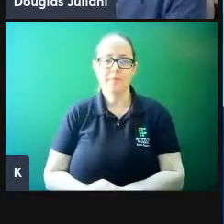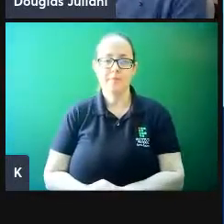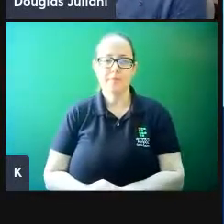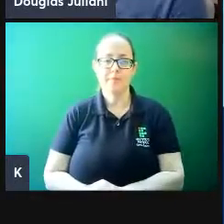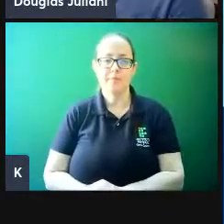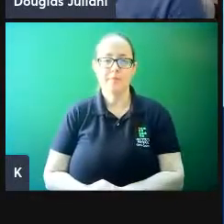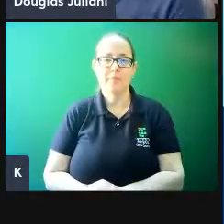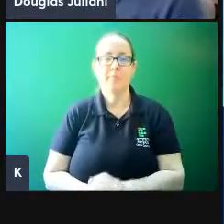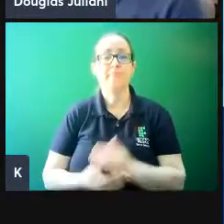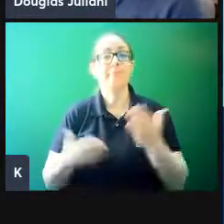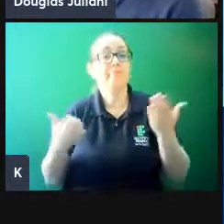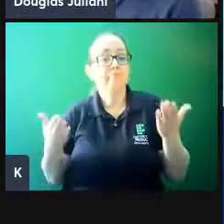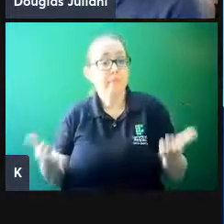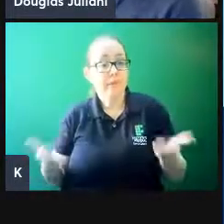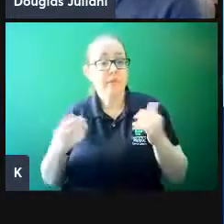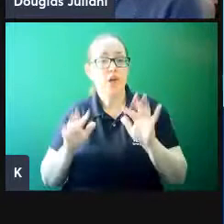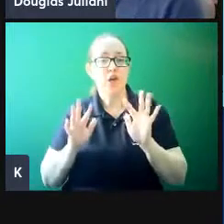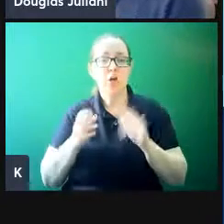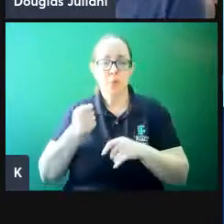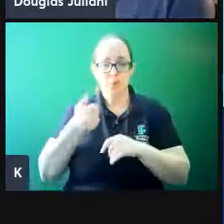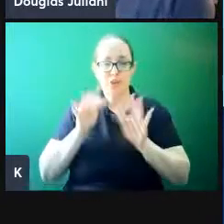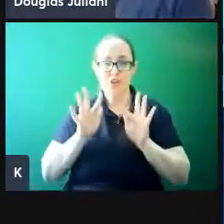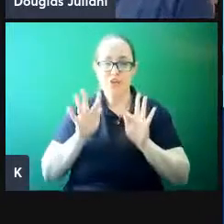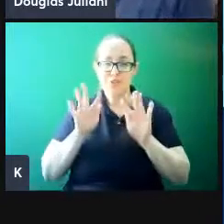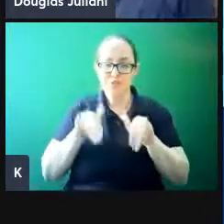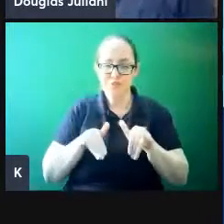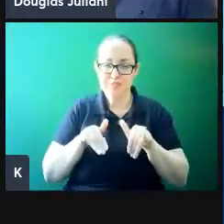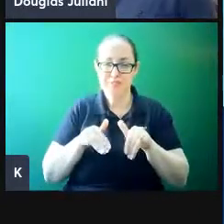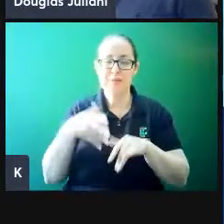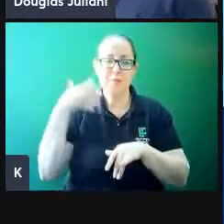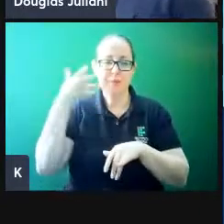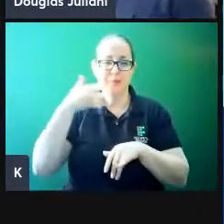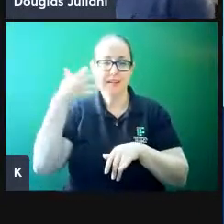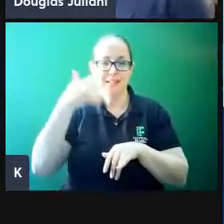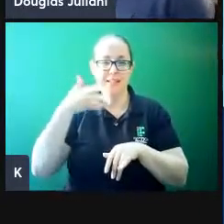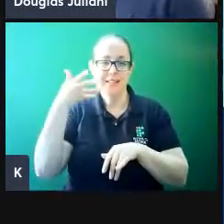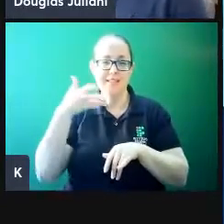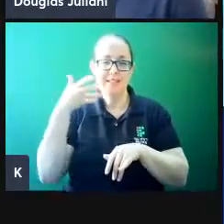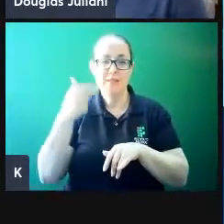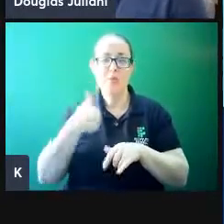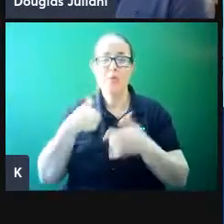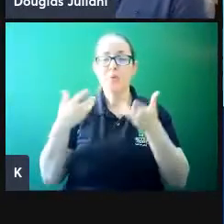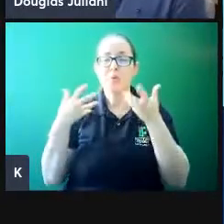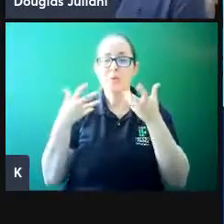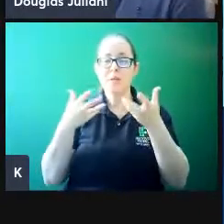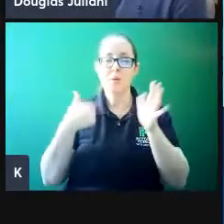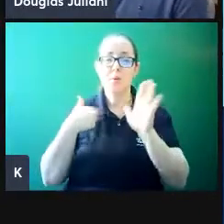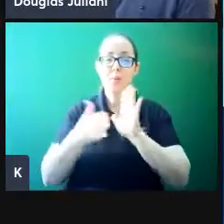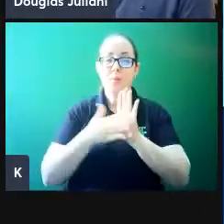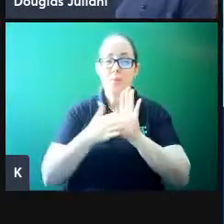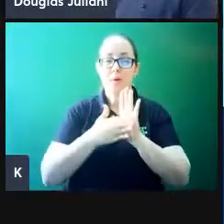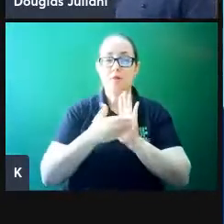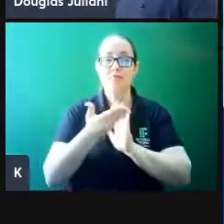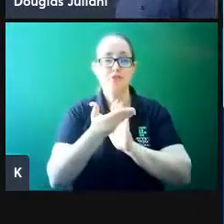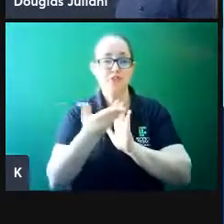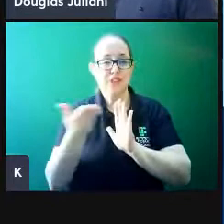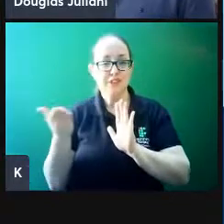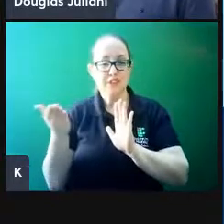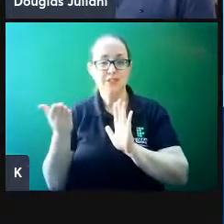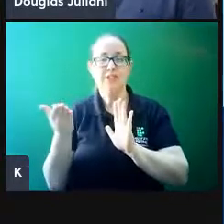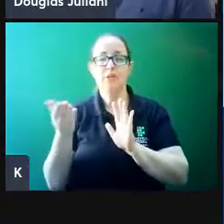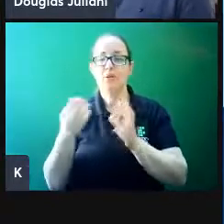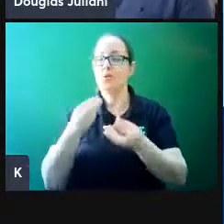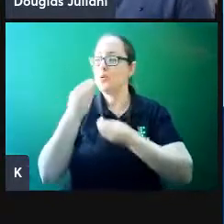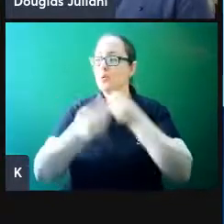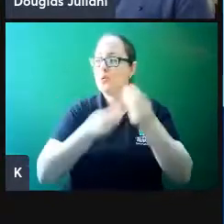Bom, agora já finalizando a nossa palestra, eu queria propor para vocês da